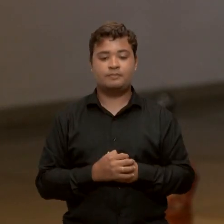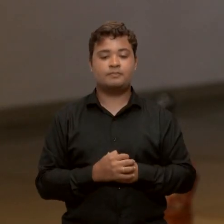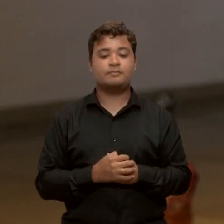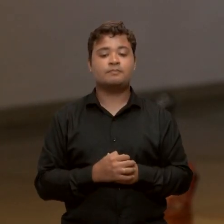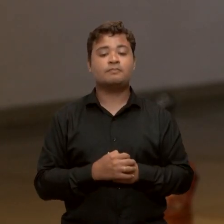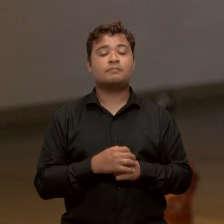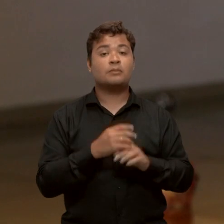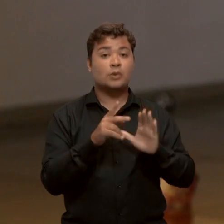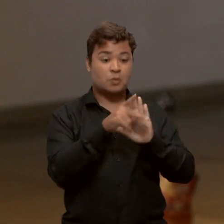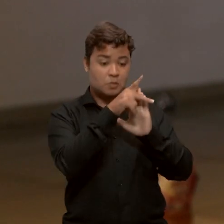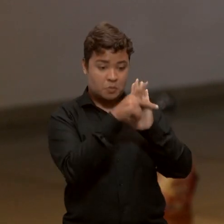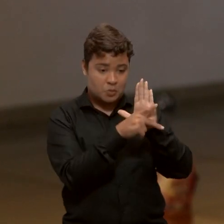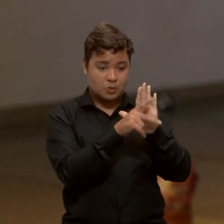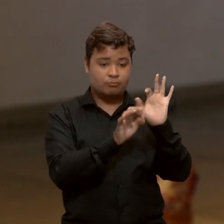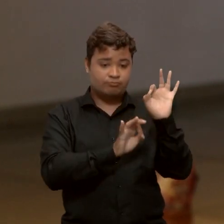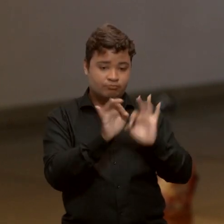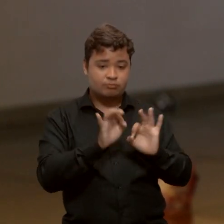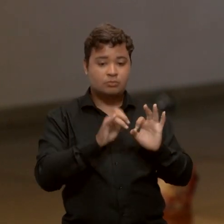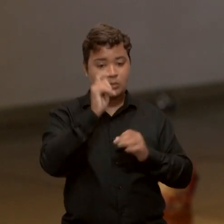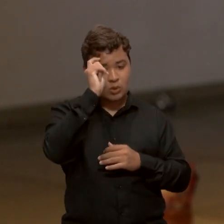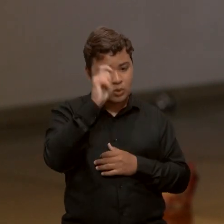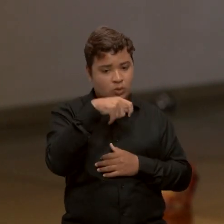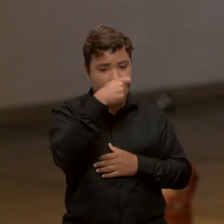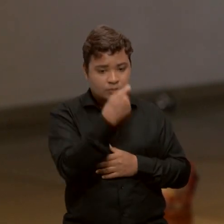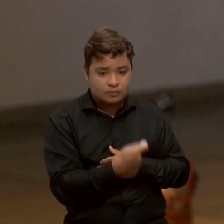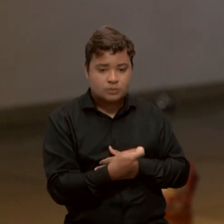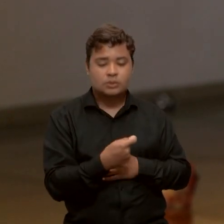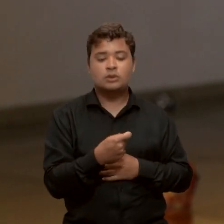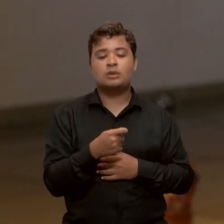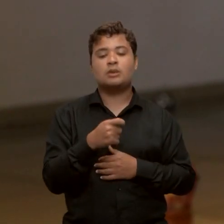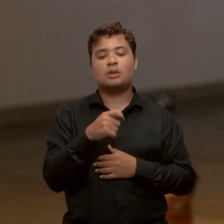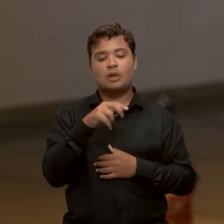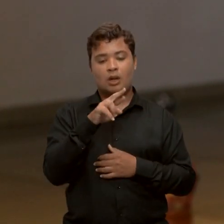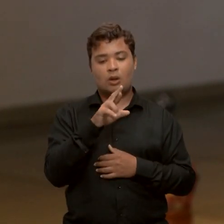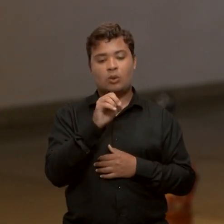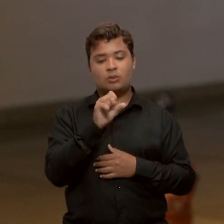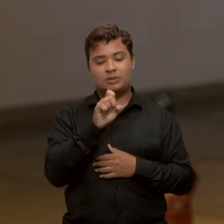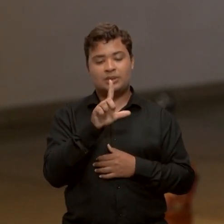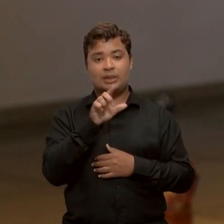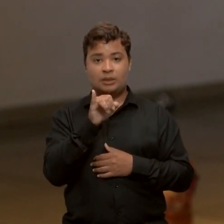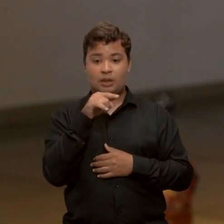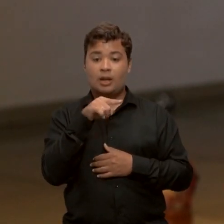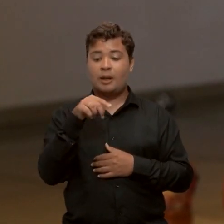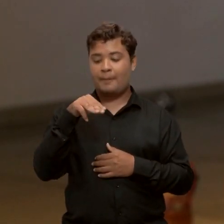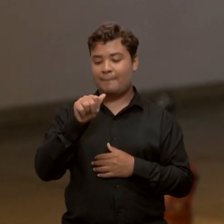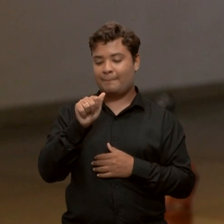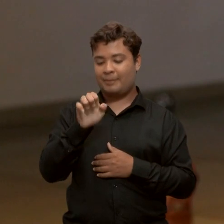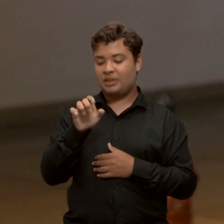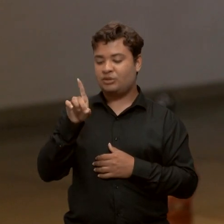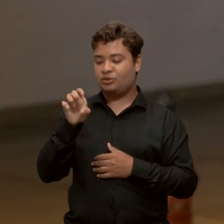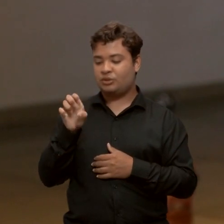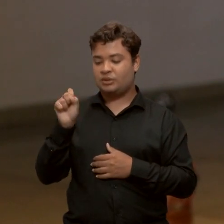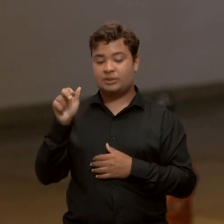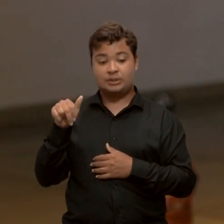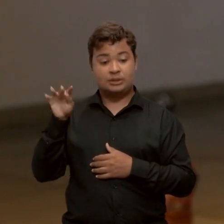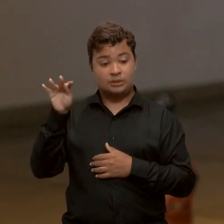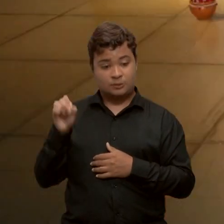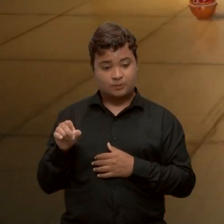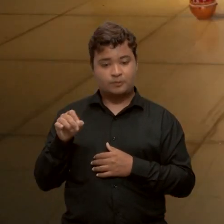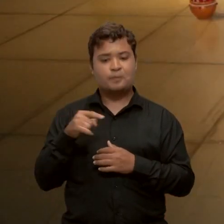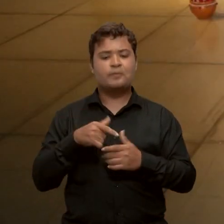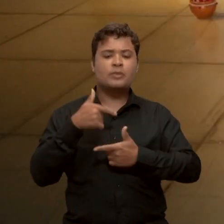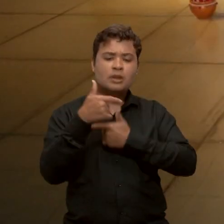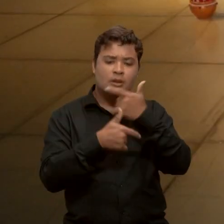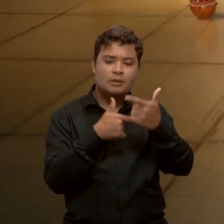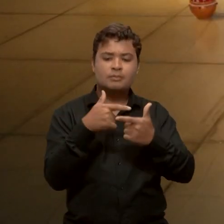homenagem à nossa madrinha, Roseli, e mãe de santo. É um trabalho realizado através